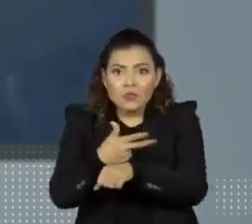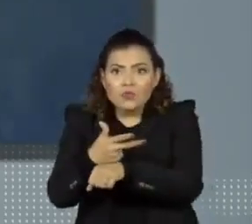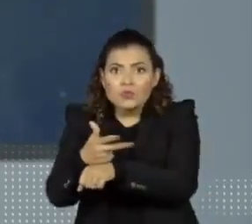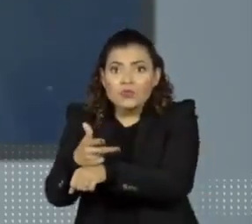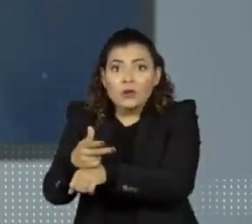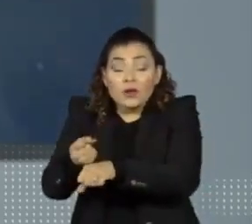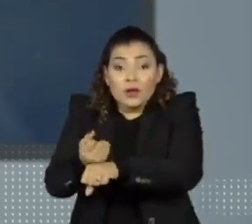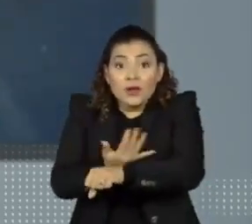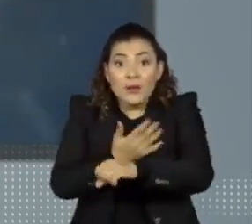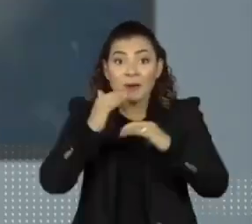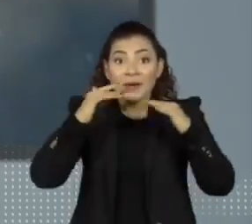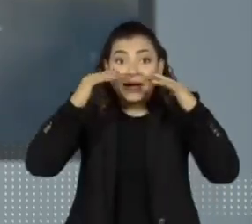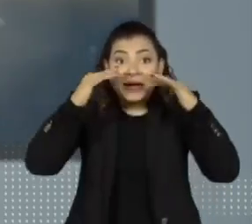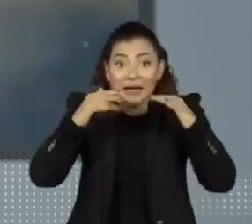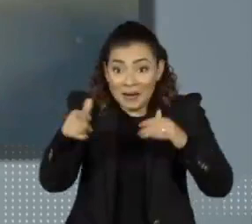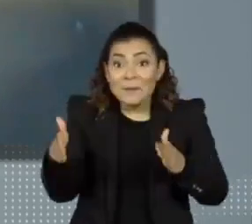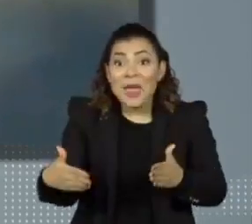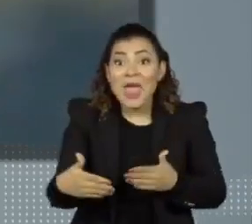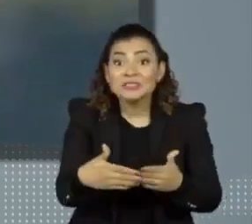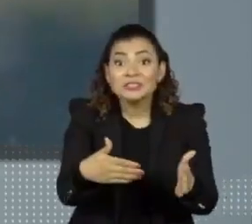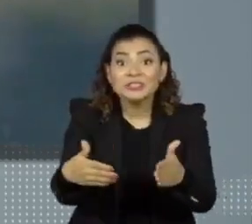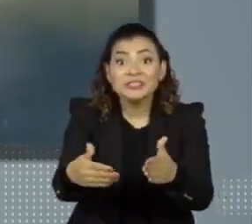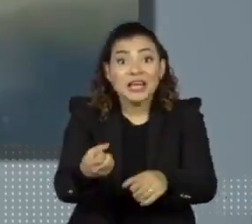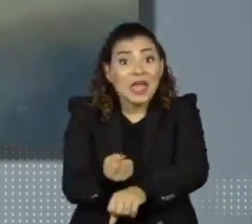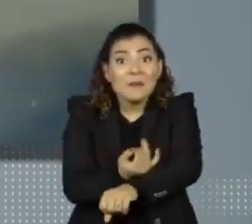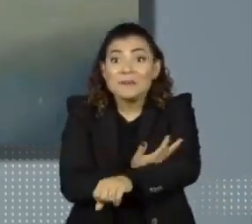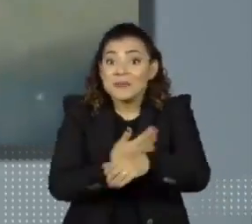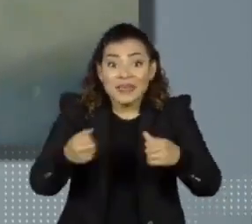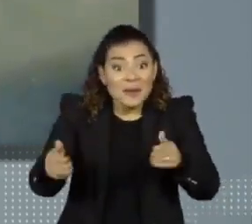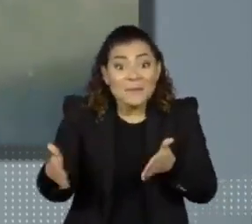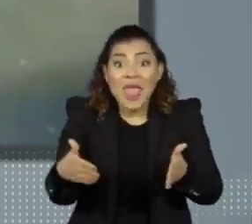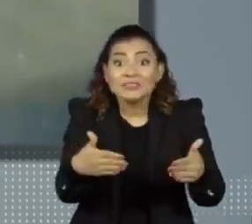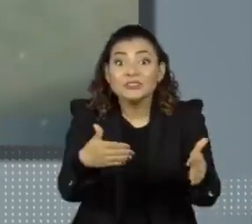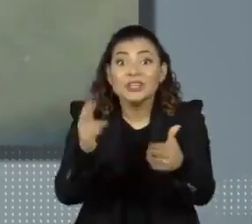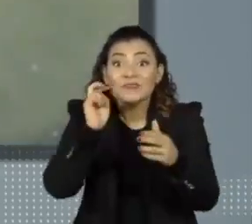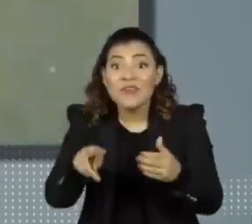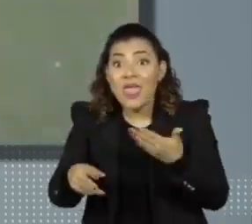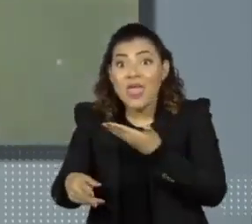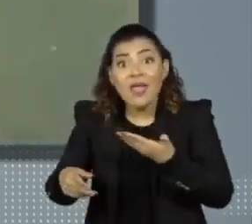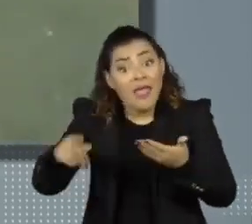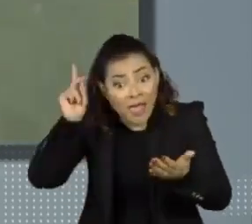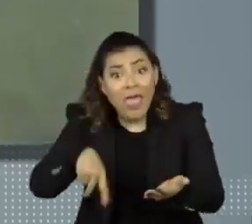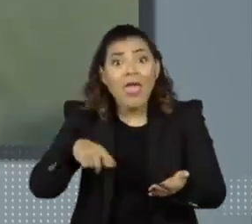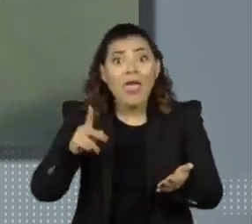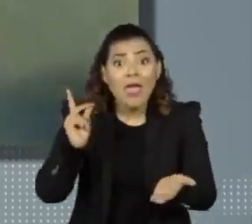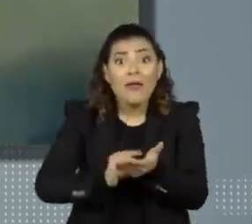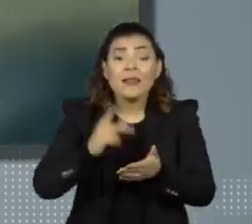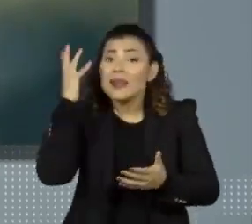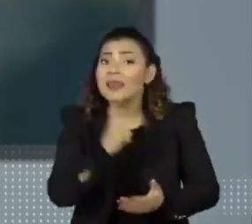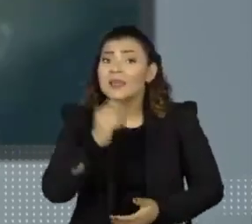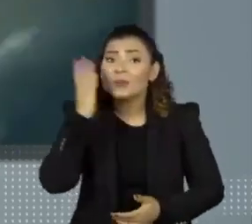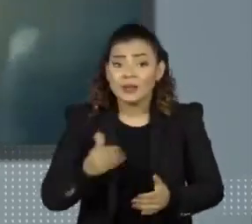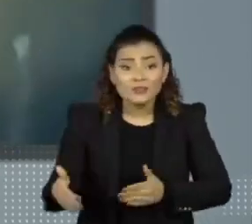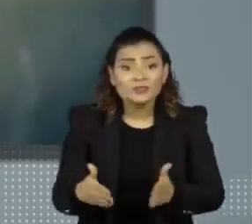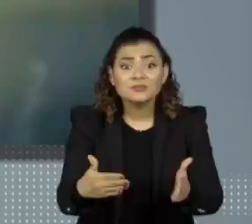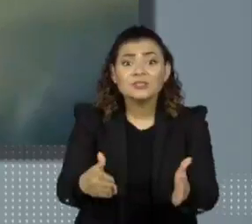se emocionou a avistar o cardume. Dei arrepiar aqui, você vê um negócio desse, muito bonito mesmo.